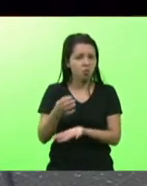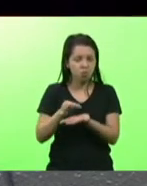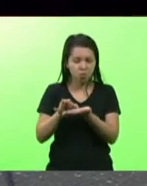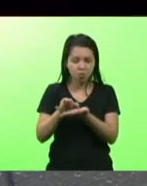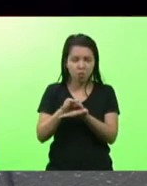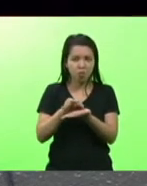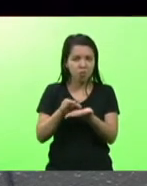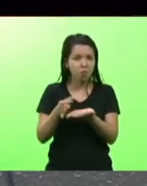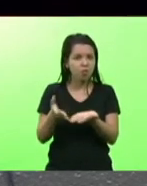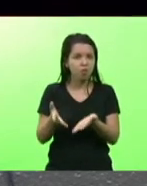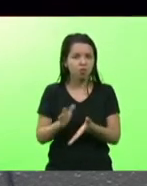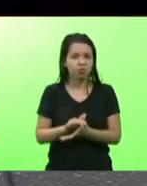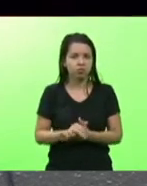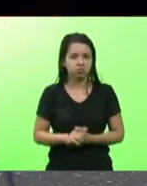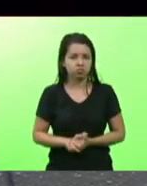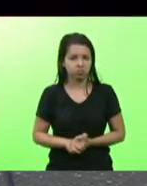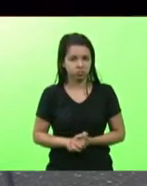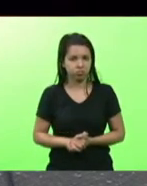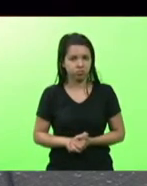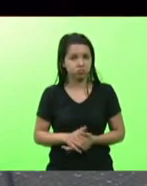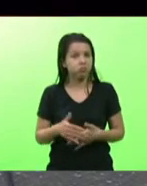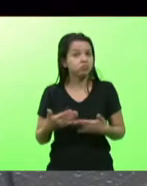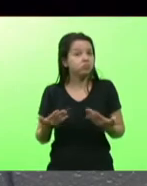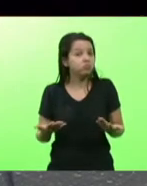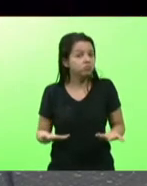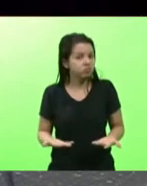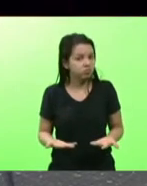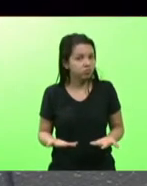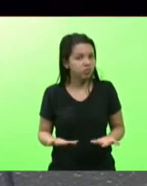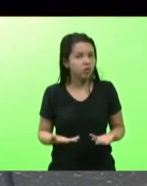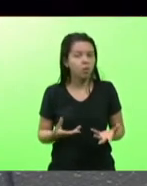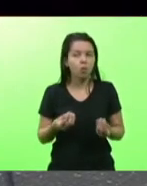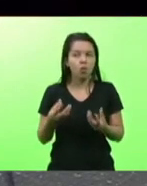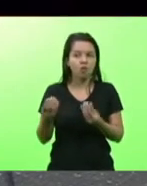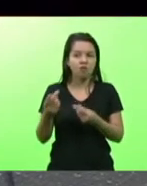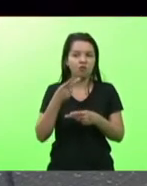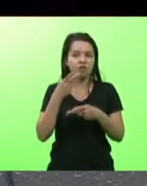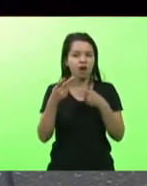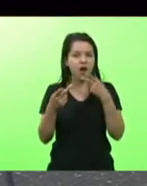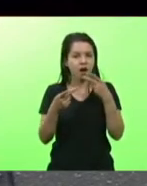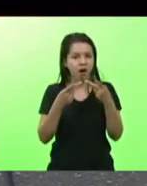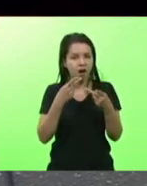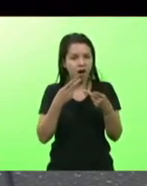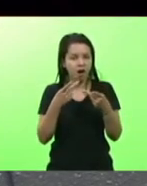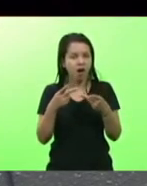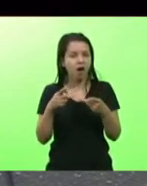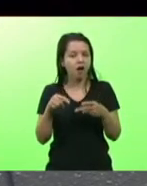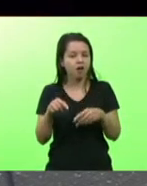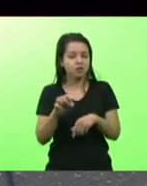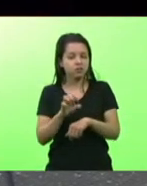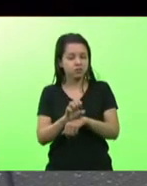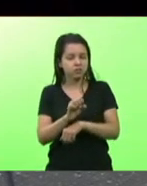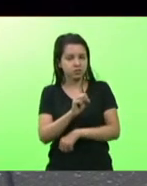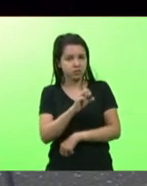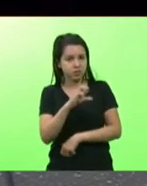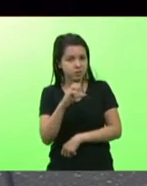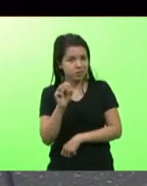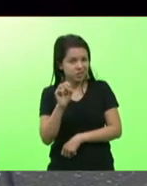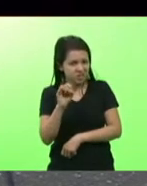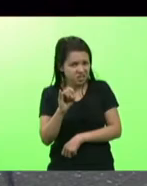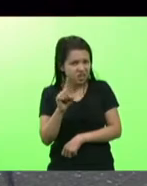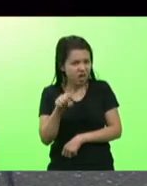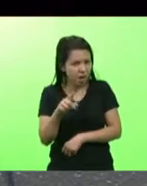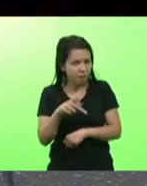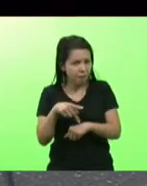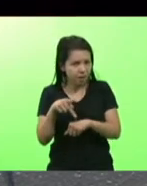e aí muito se fala que Santa Catarina se fosse um país seria um país de primeiro